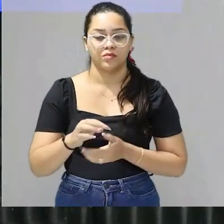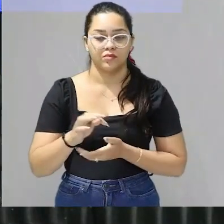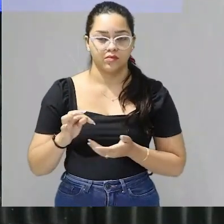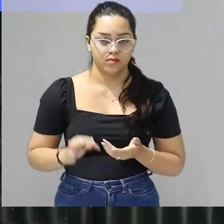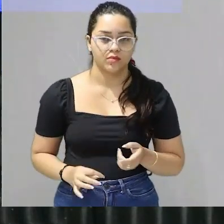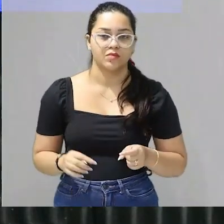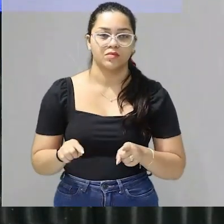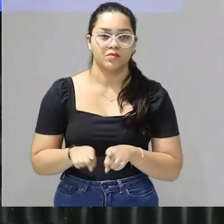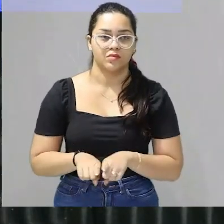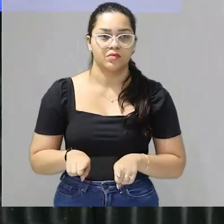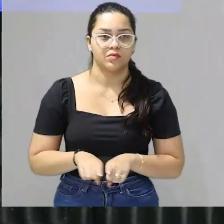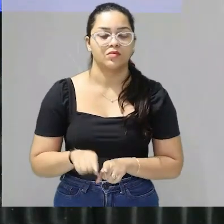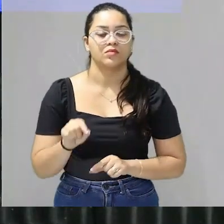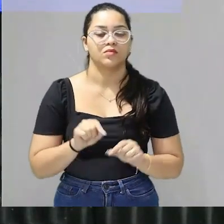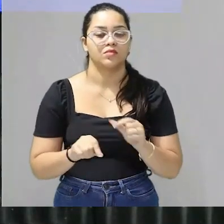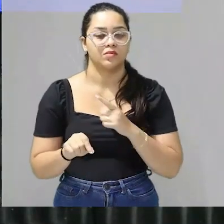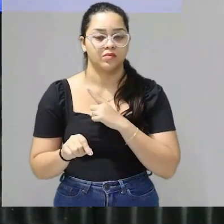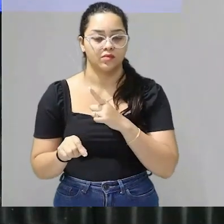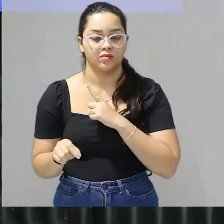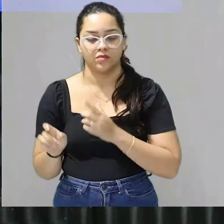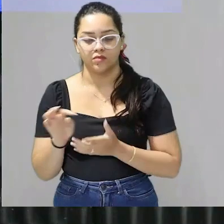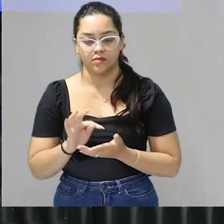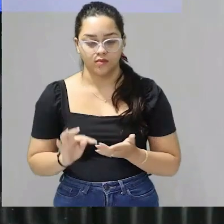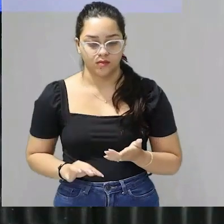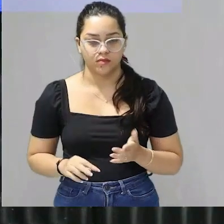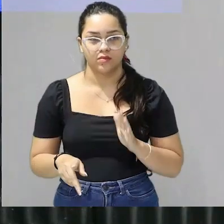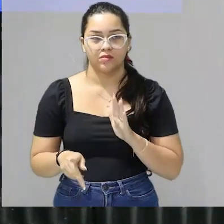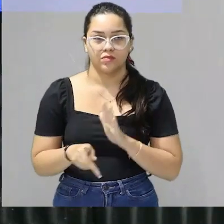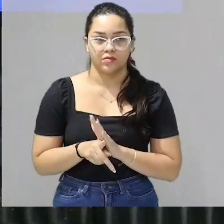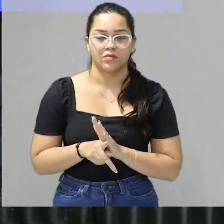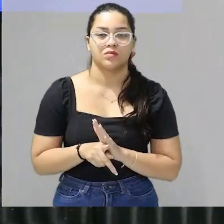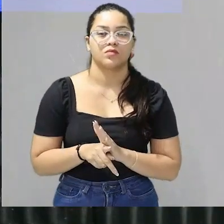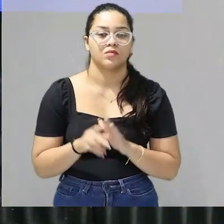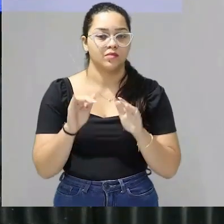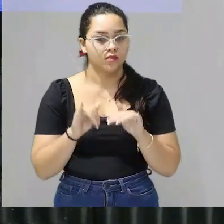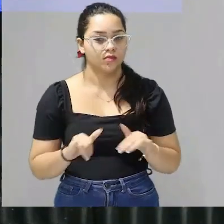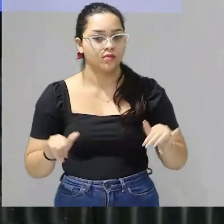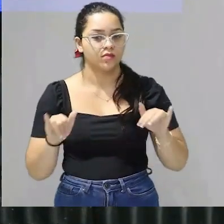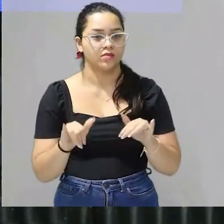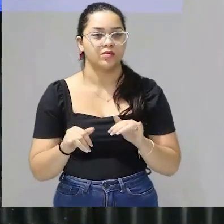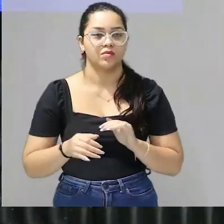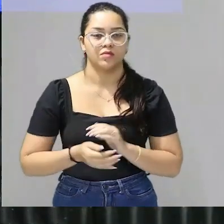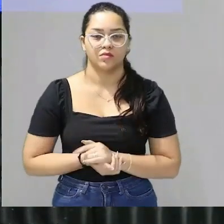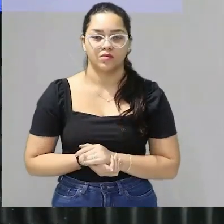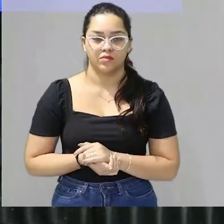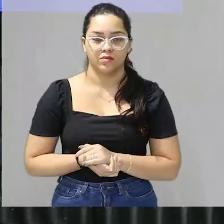dissertativo defender uma tese através de argumentos